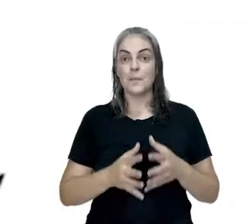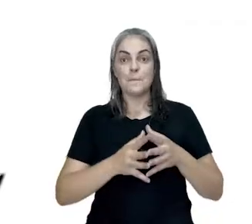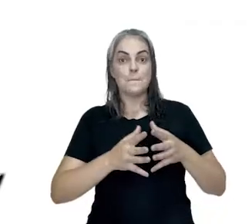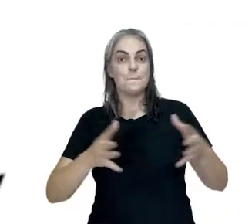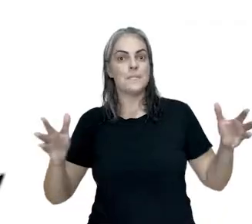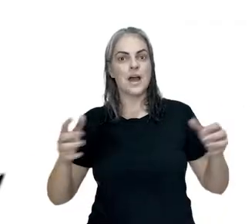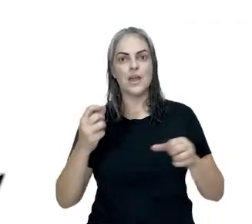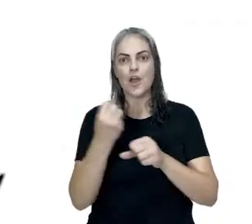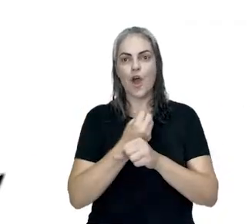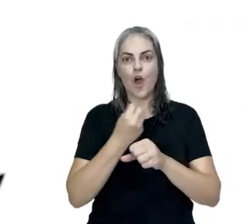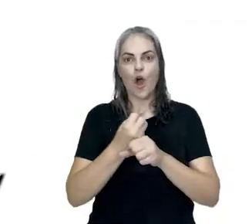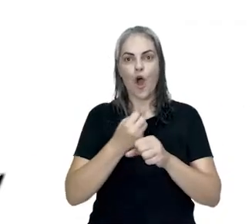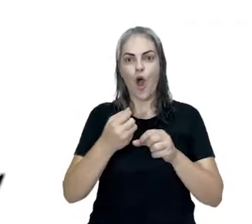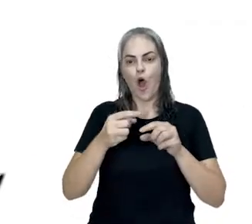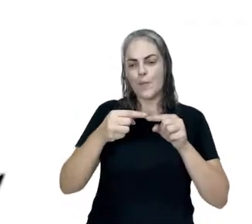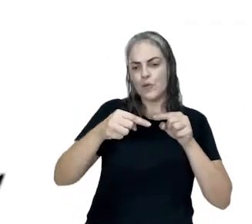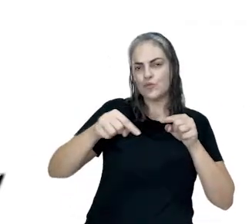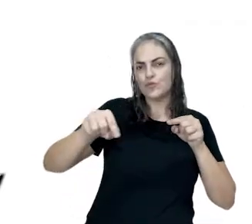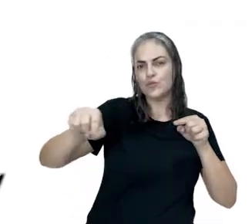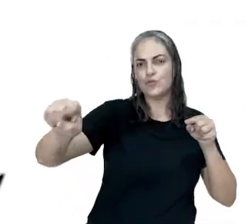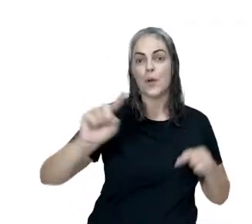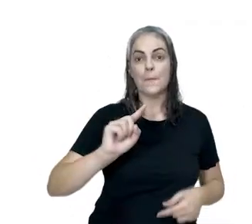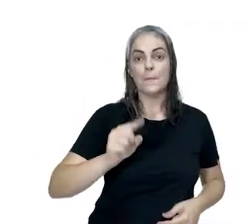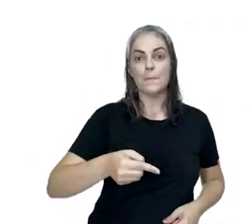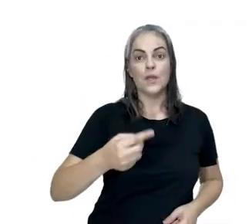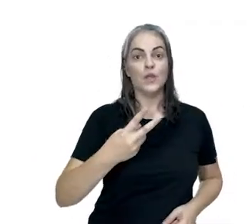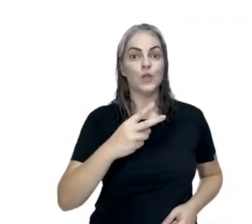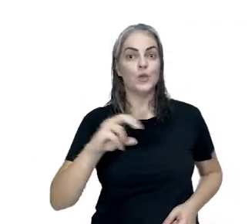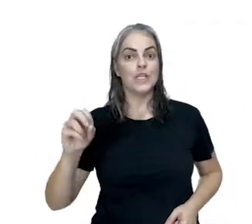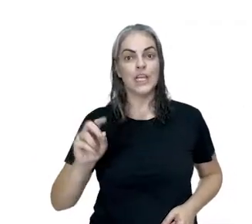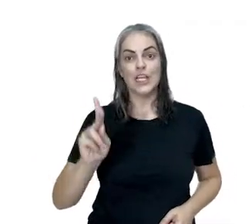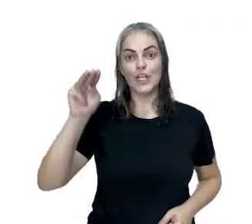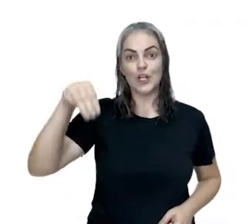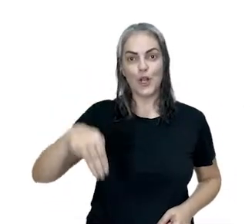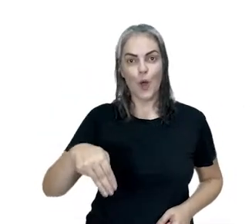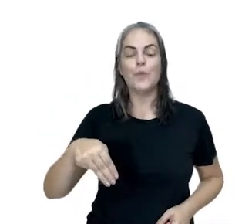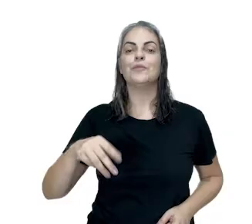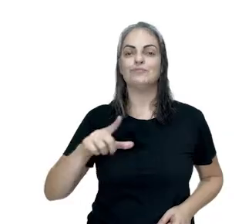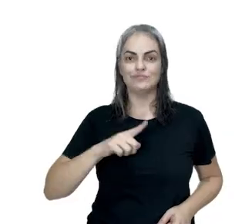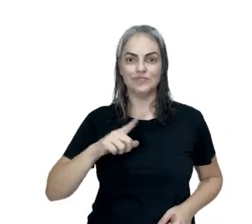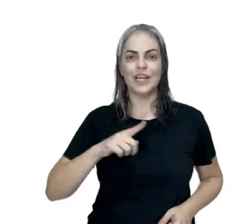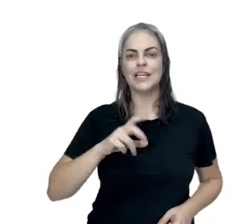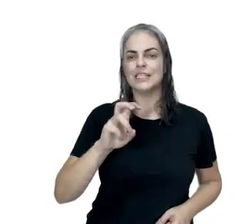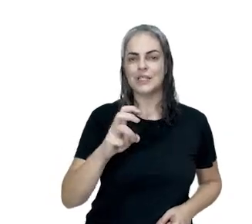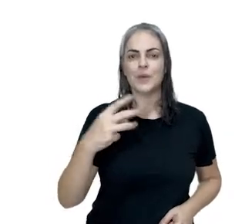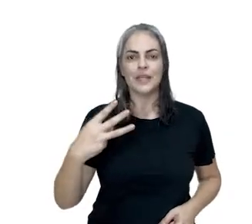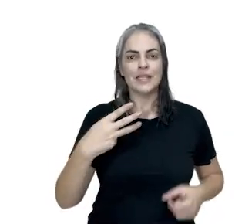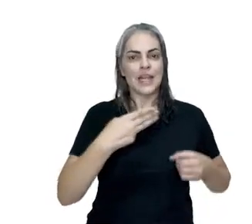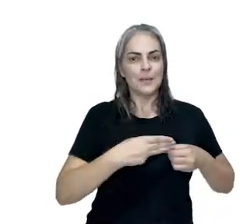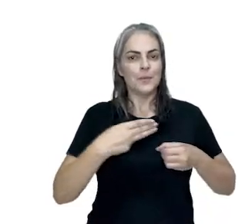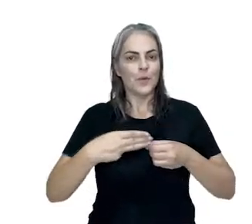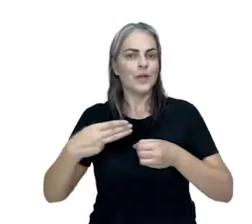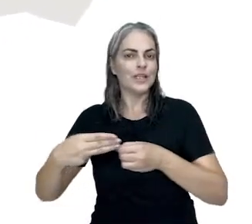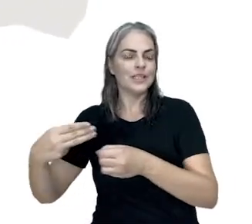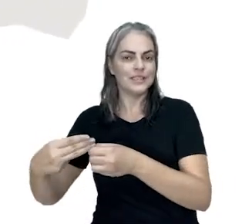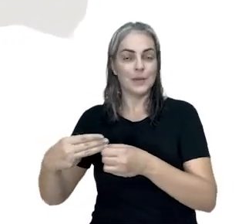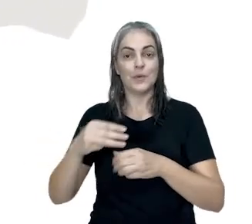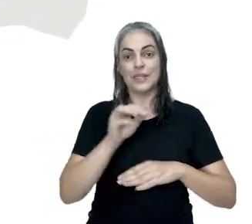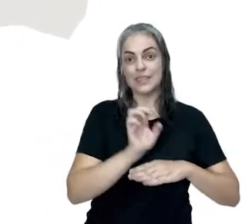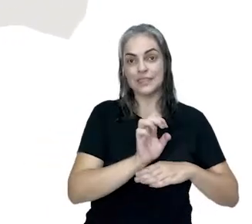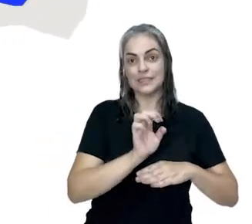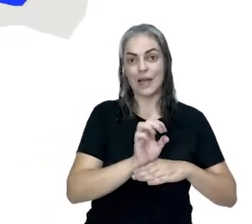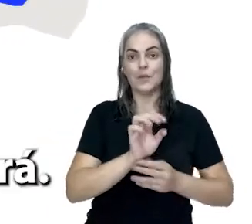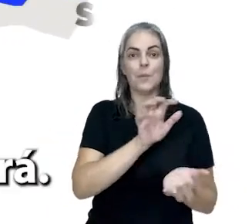A maior obra linear em execução no Brasil tem 1.200 quilômetros de extensão, passando por 53